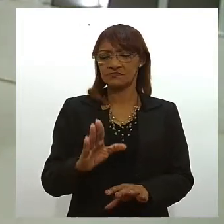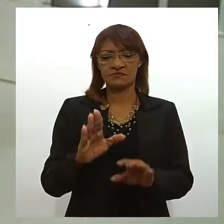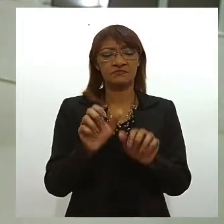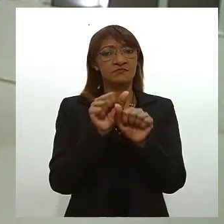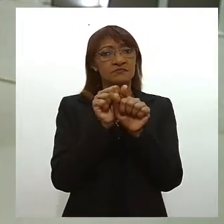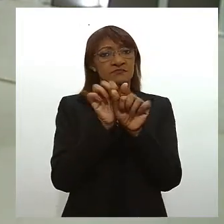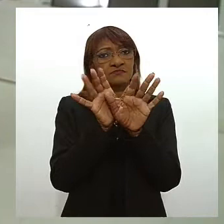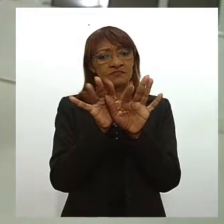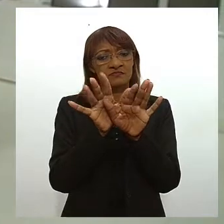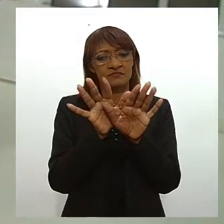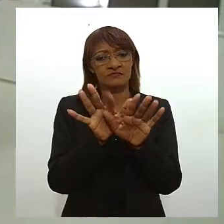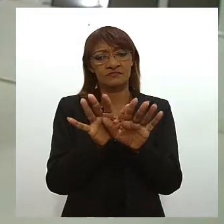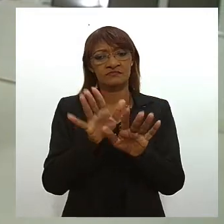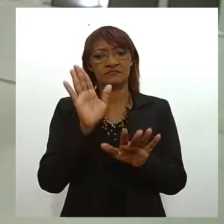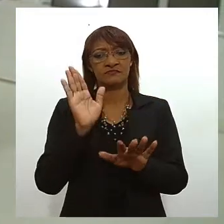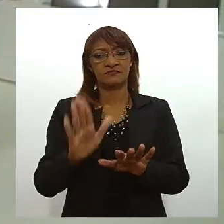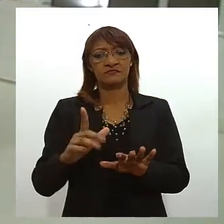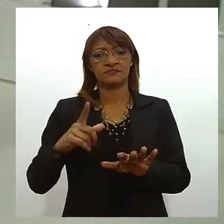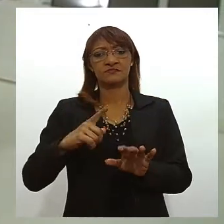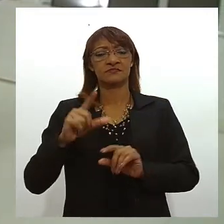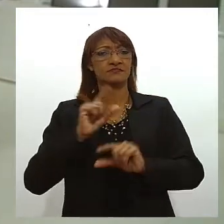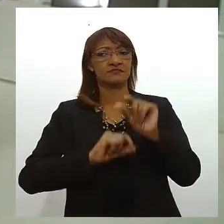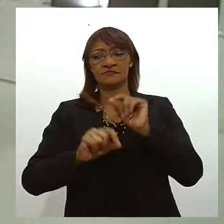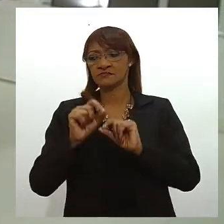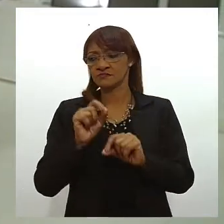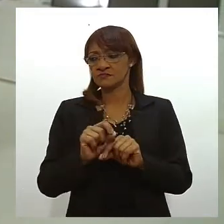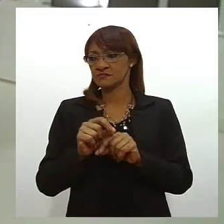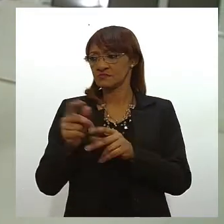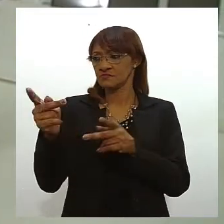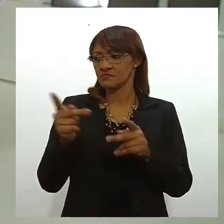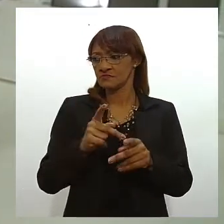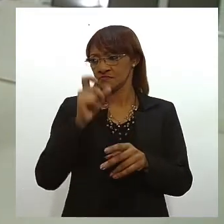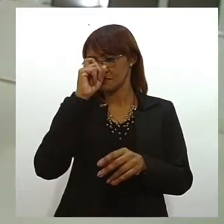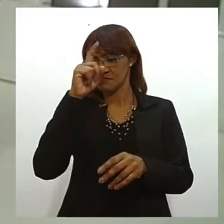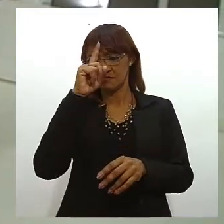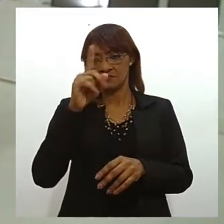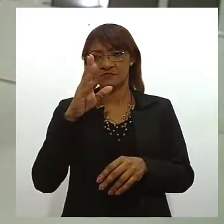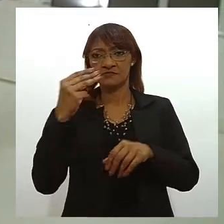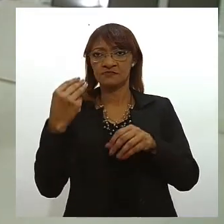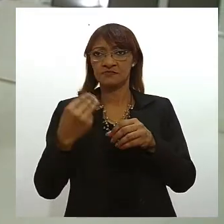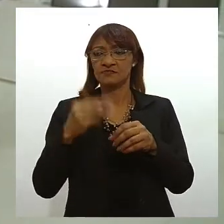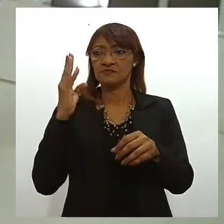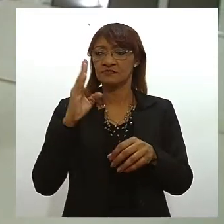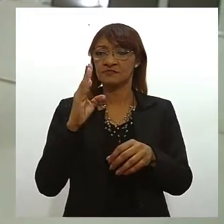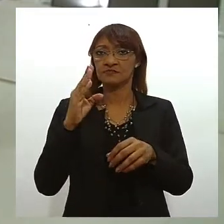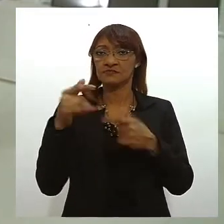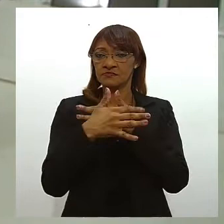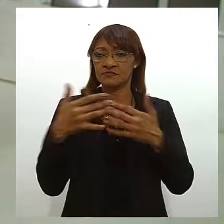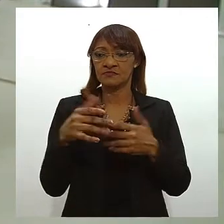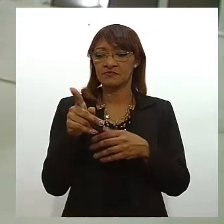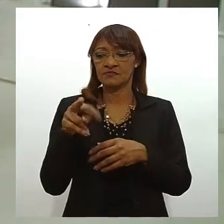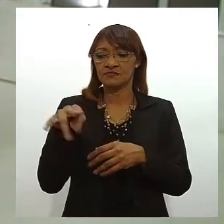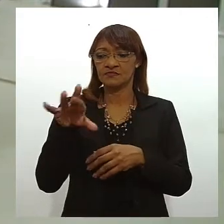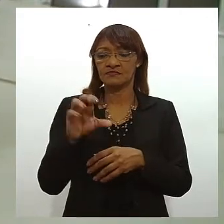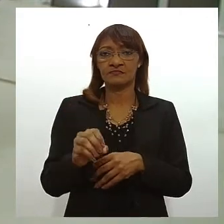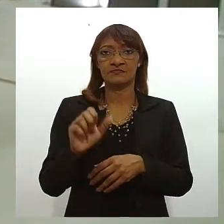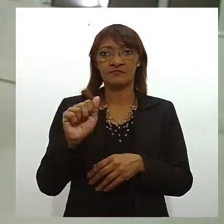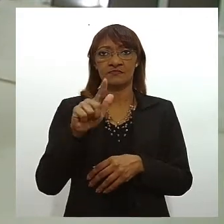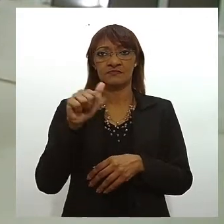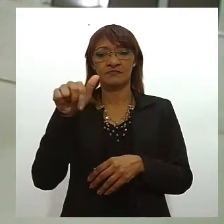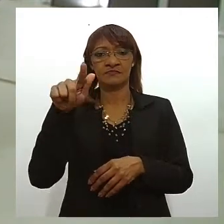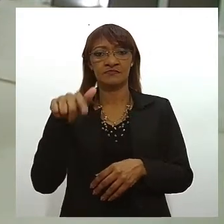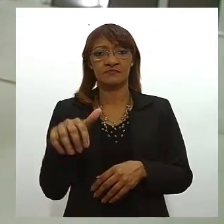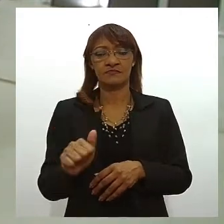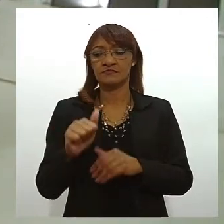do projeto Paciente Seguro do Hospital Moinhos de Vento de Porto Alegre, vinculado ao Programa de Apoio ao Desenvolvimento